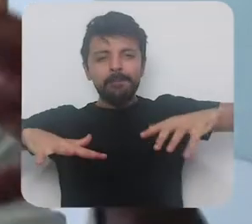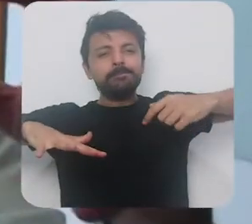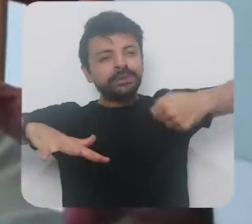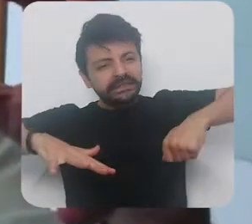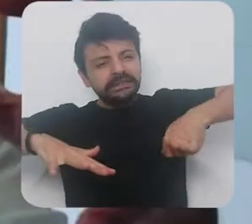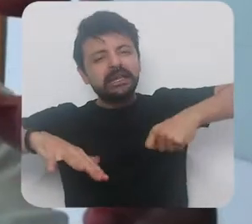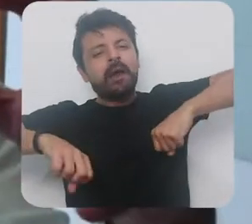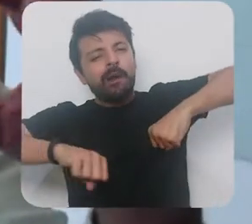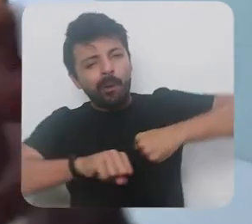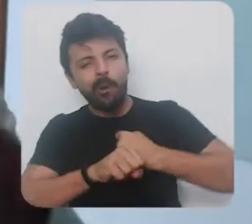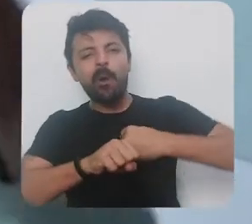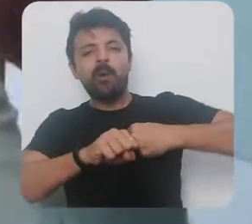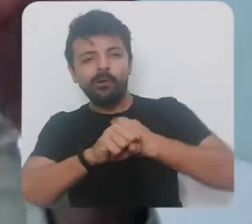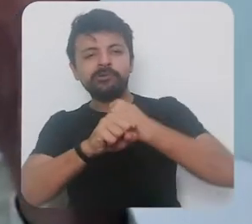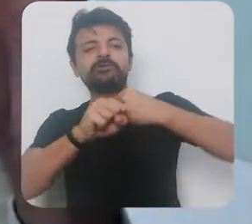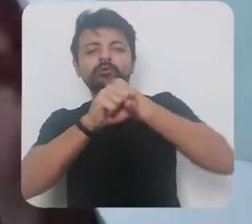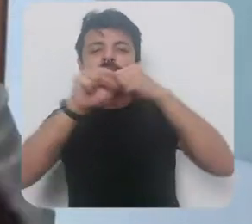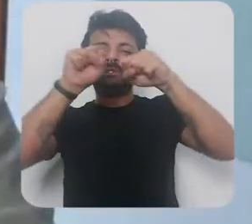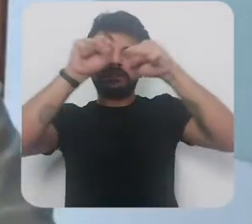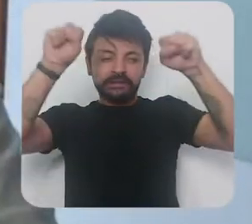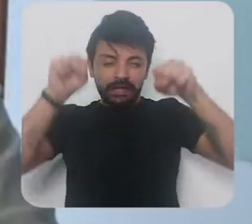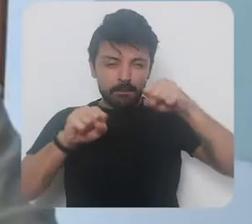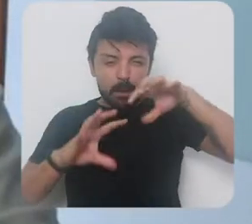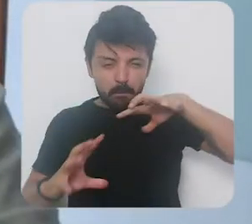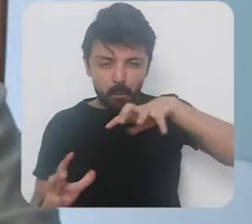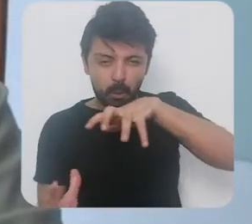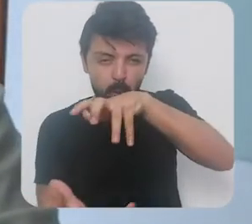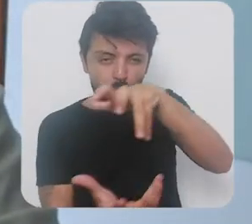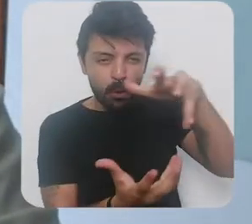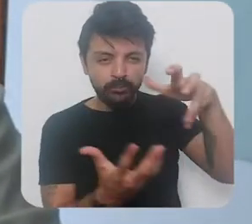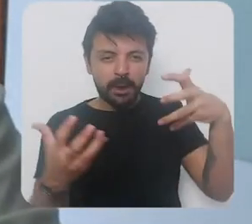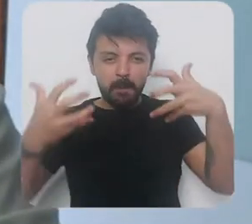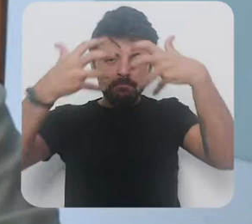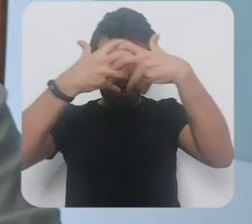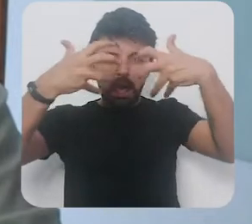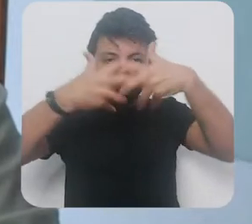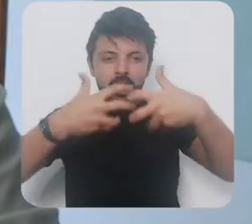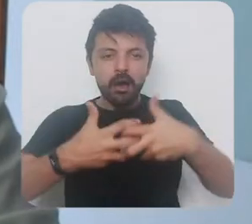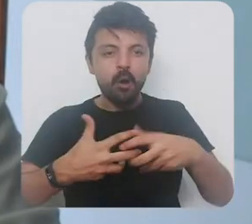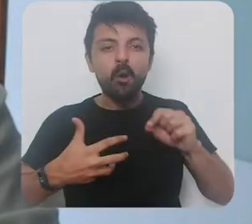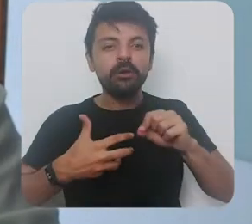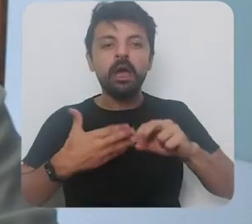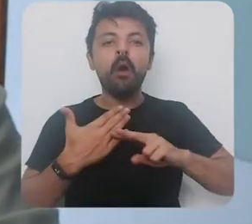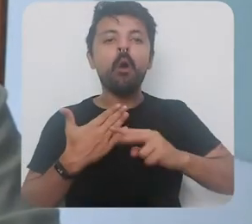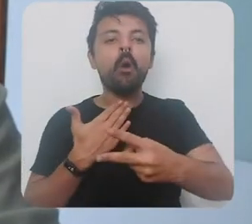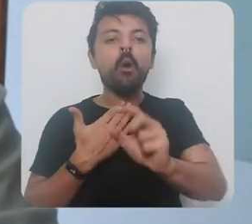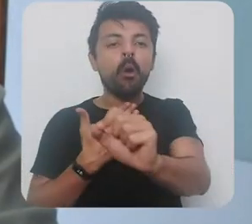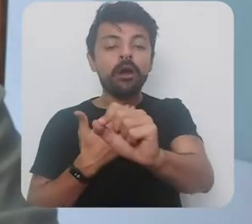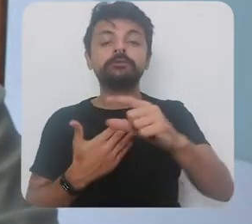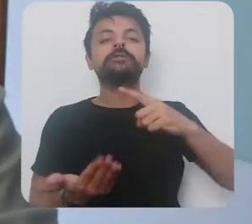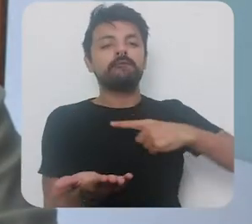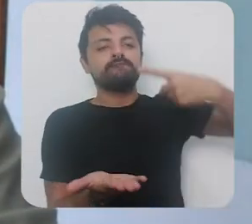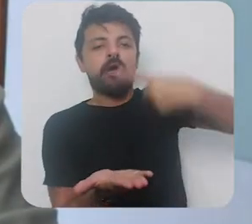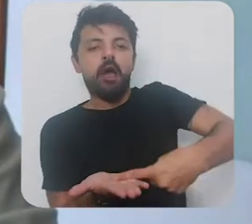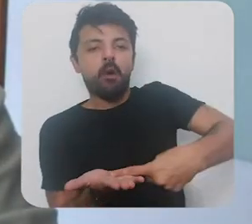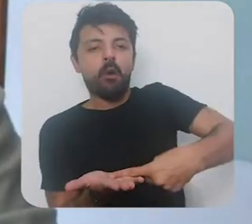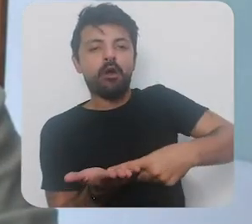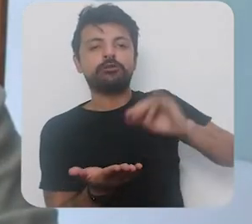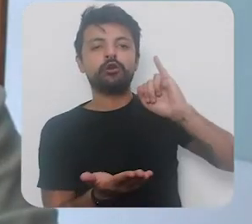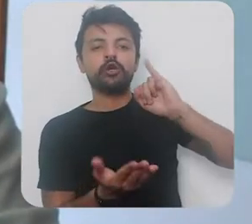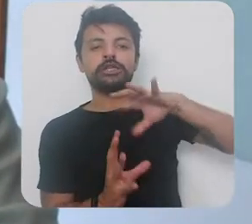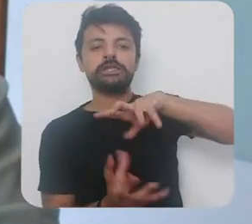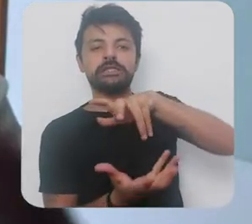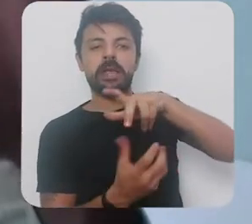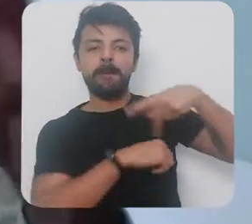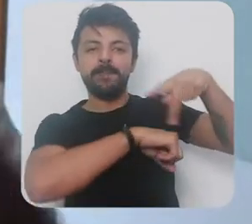reconstruir parte do sistema mundial uma das consequências lá foi um grande acordo internacional que teve